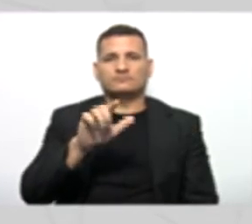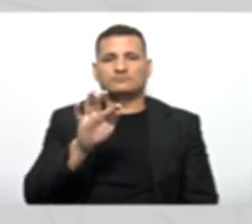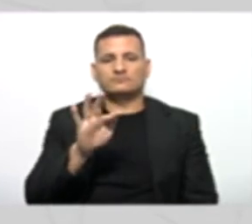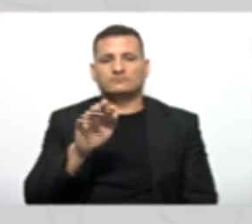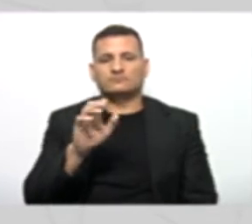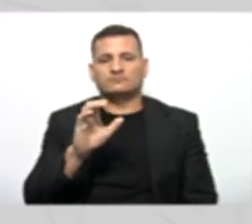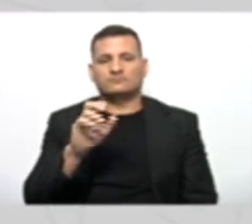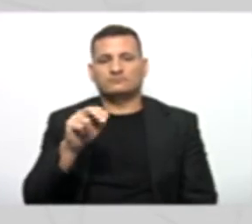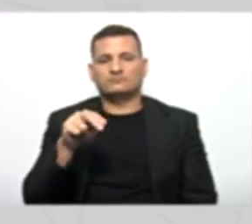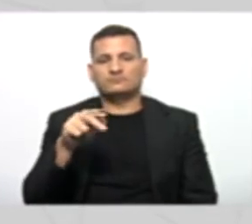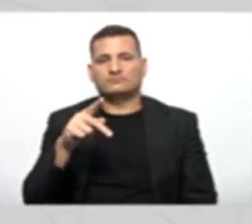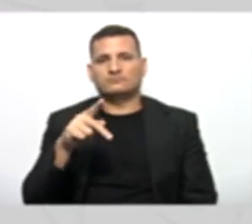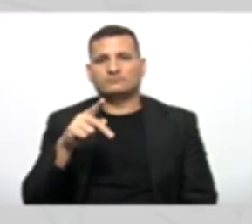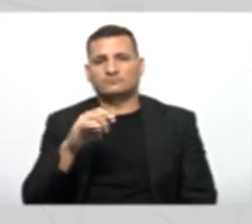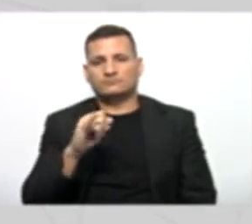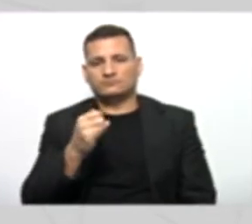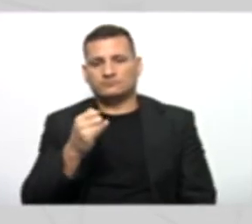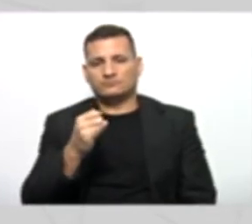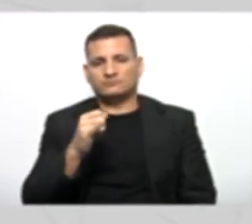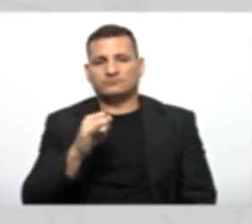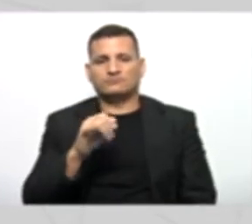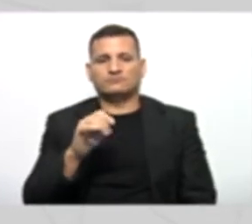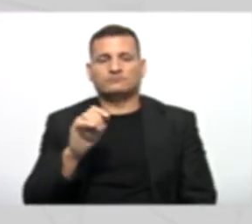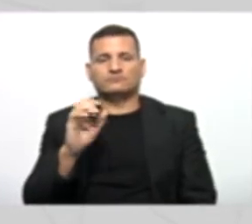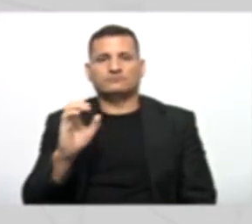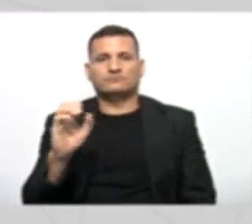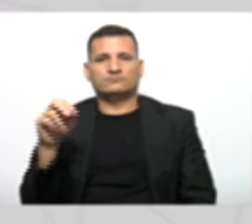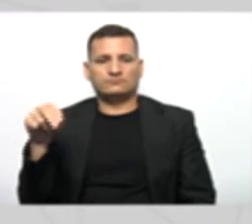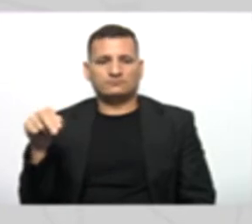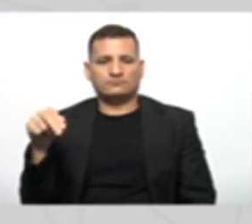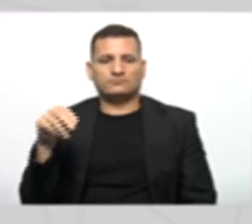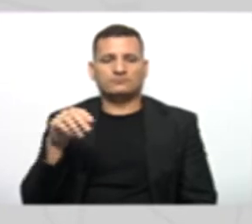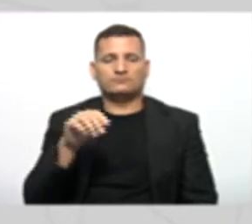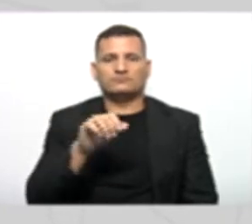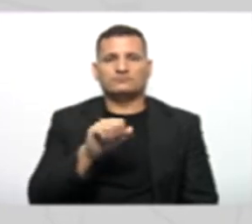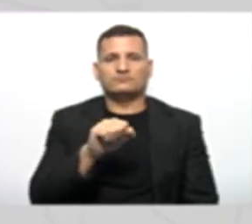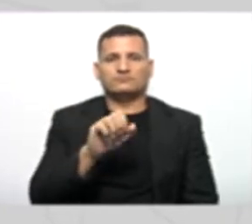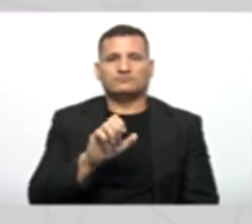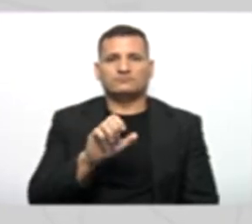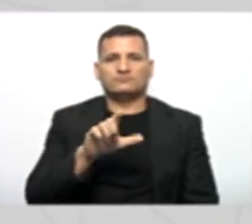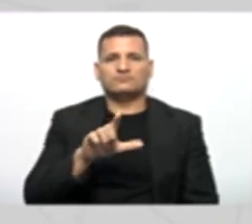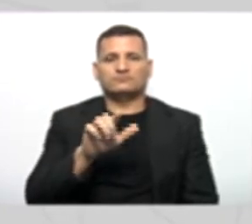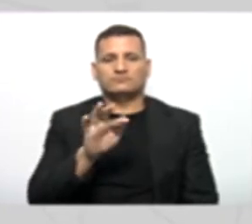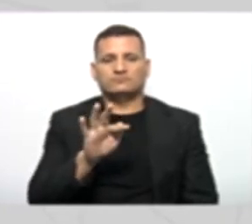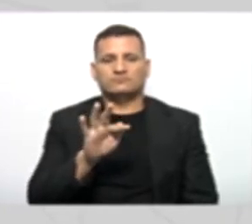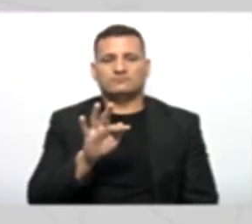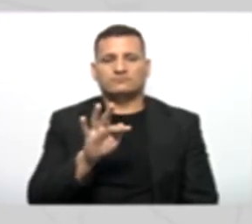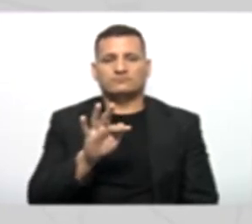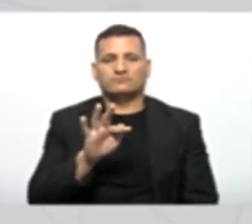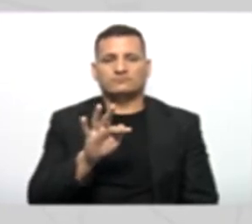CNPJ Recebe CN Self